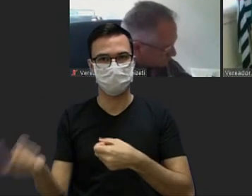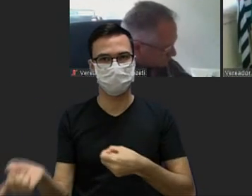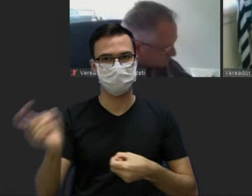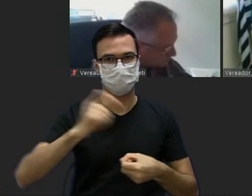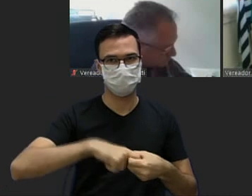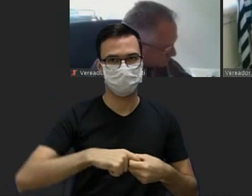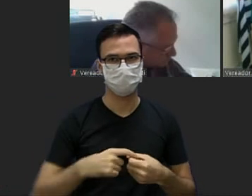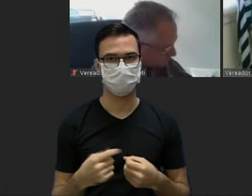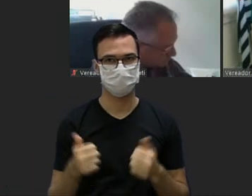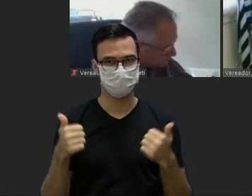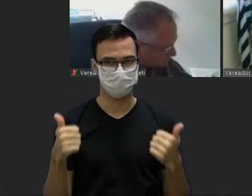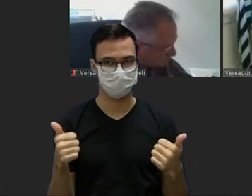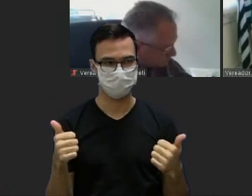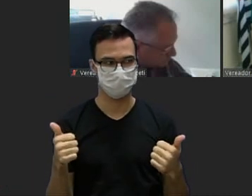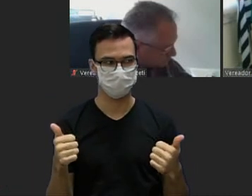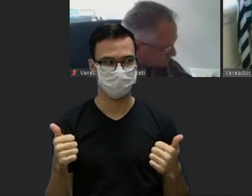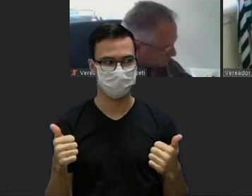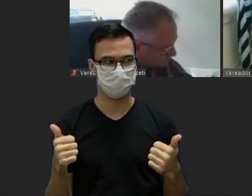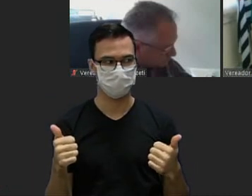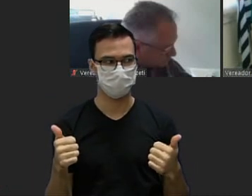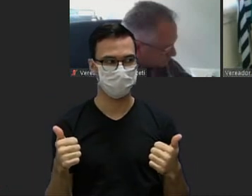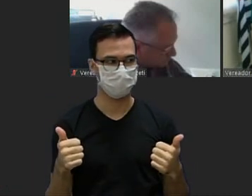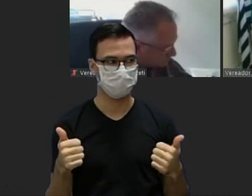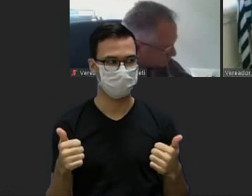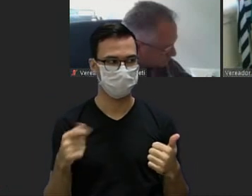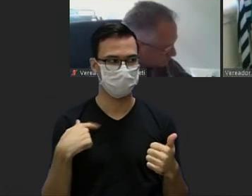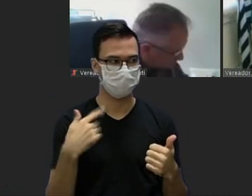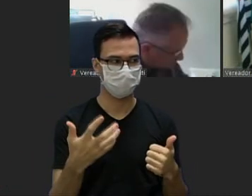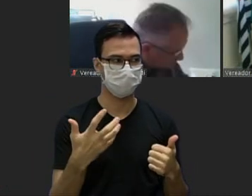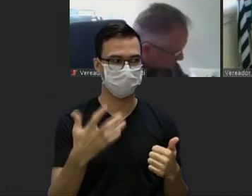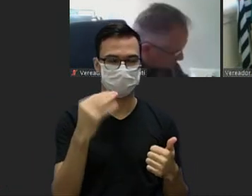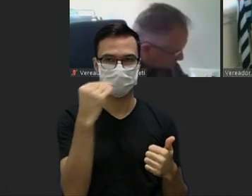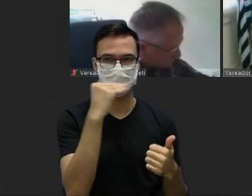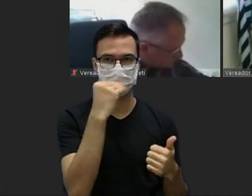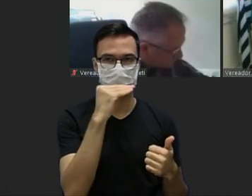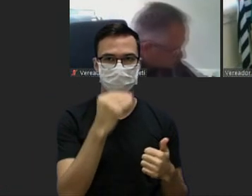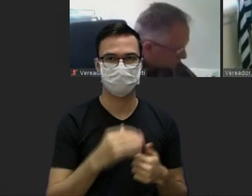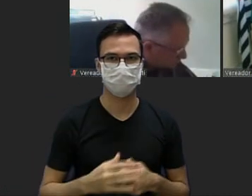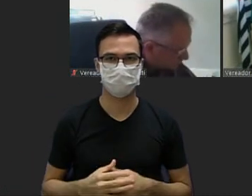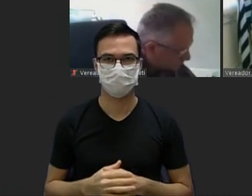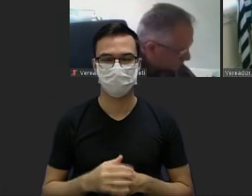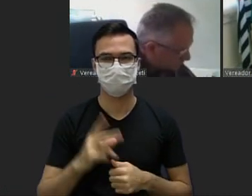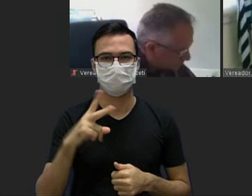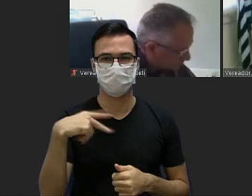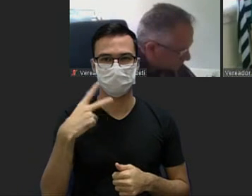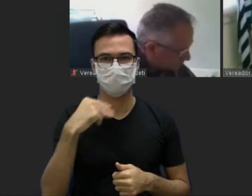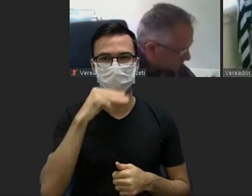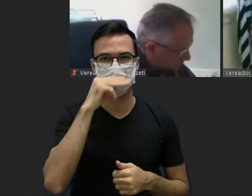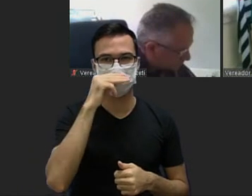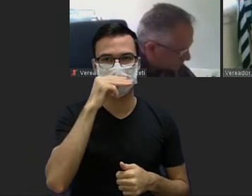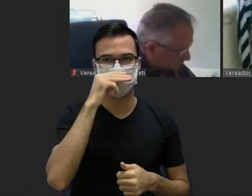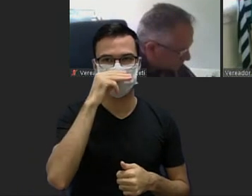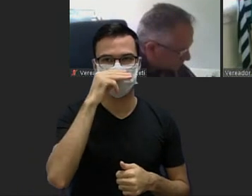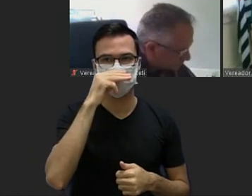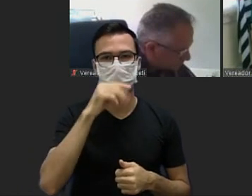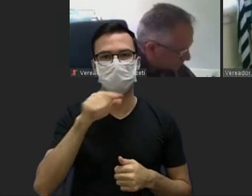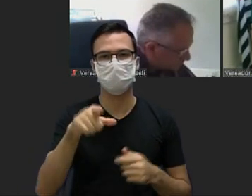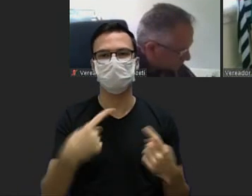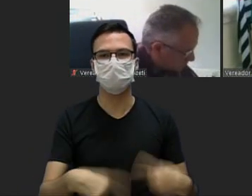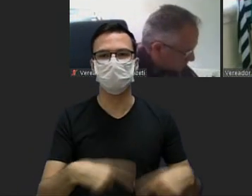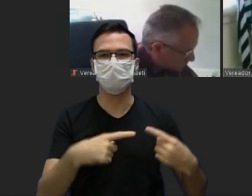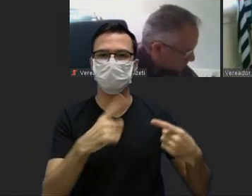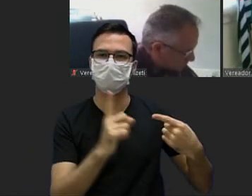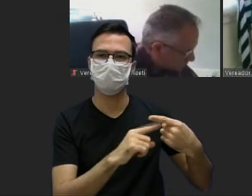é isso vereador isso aproveitando presidente o do vereador Martinez lá o discussão única